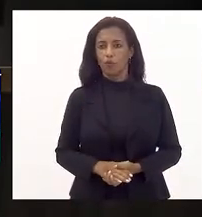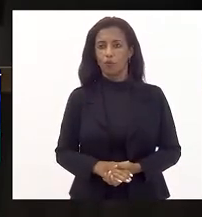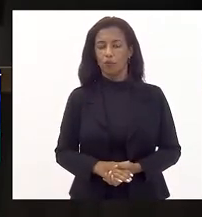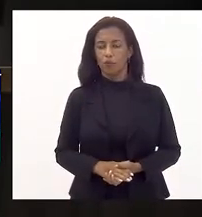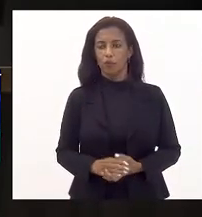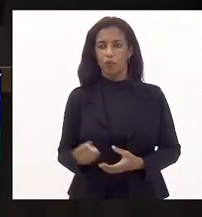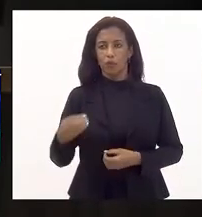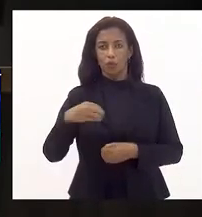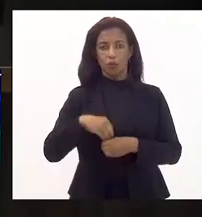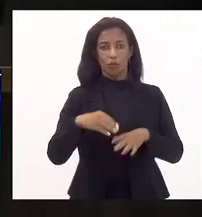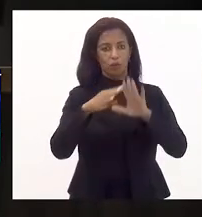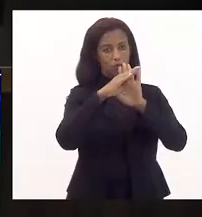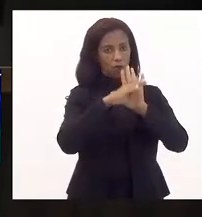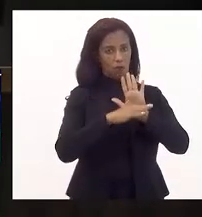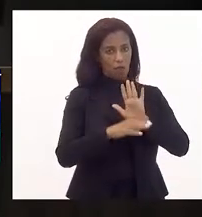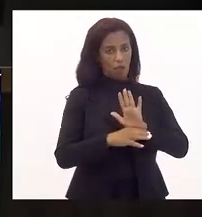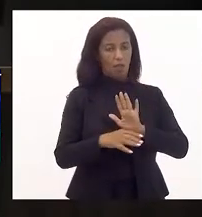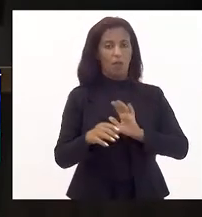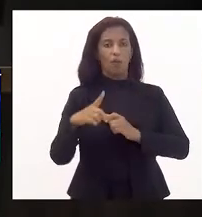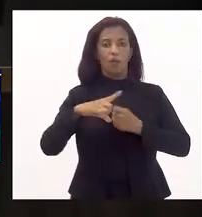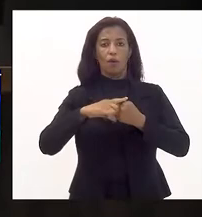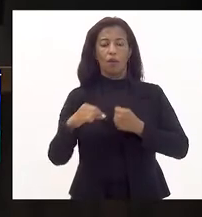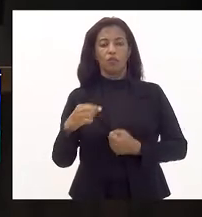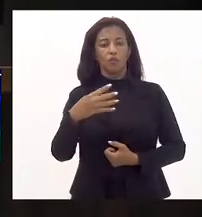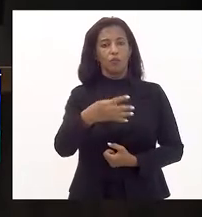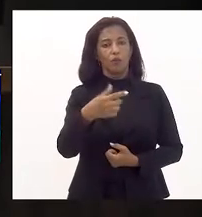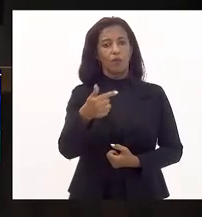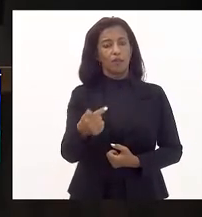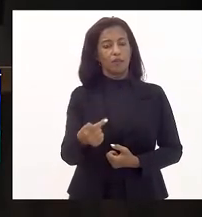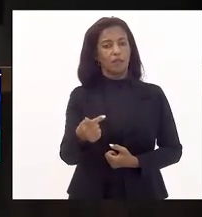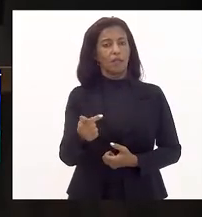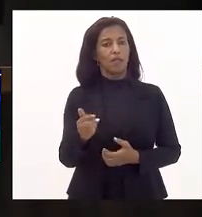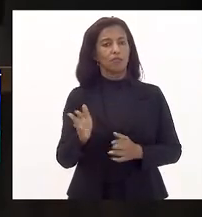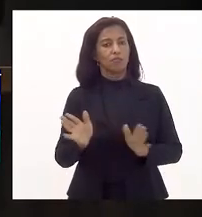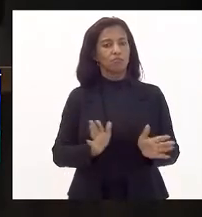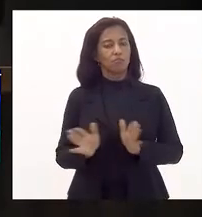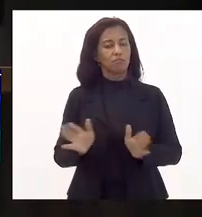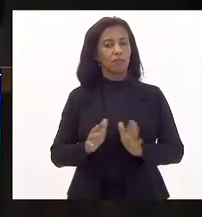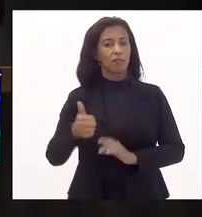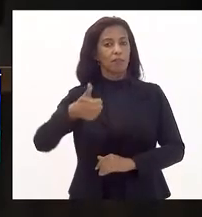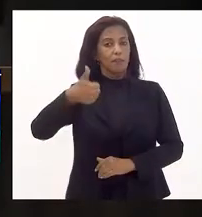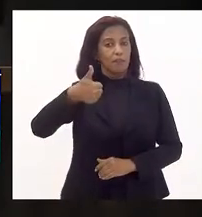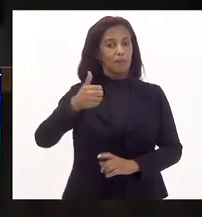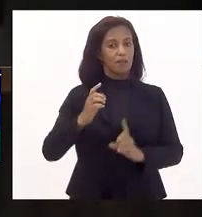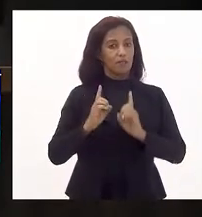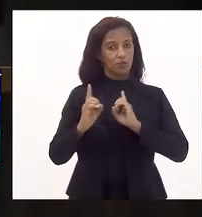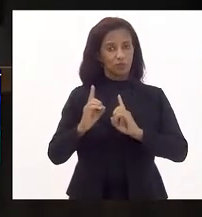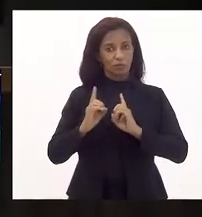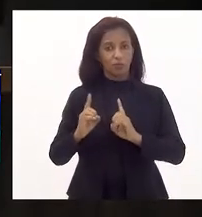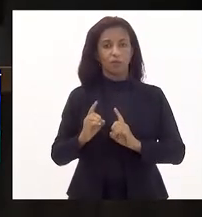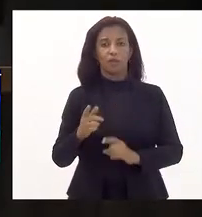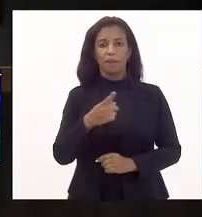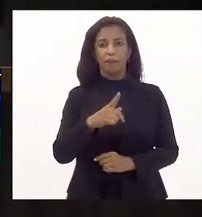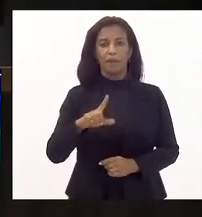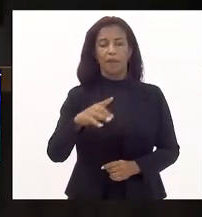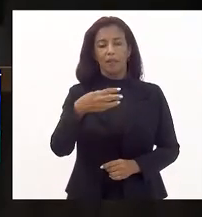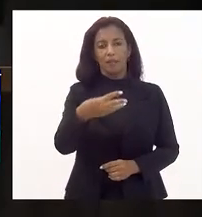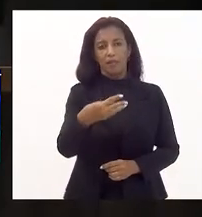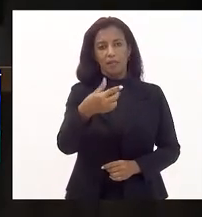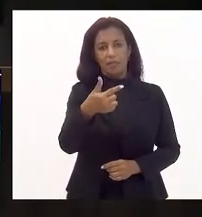Incluído na ordem do dia, de acordo com o parágrafo 1º do artigo 47 do Regimento Interno, em tramitação ordinária, em primeira discussão, projeto de lei